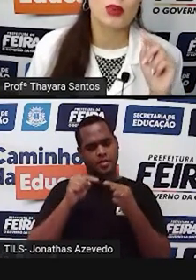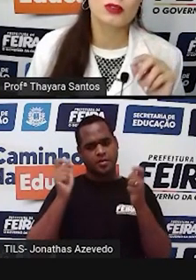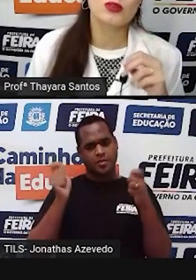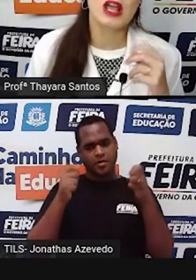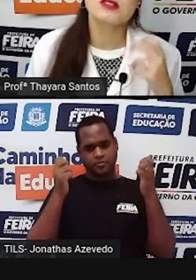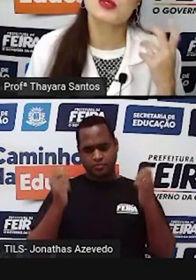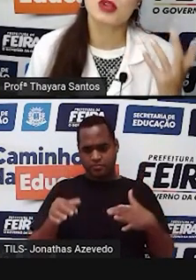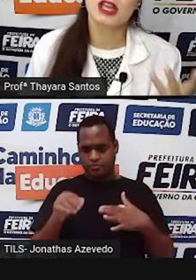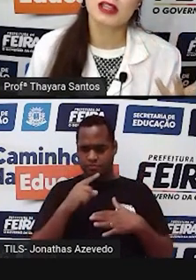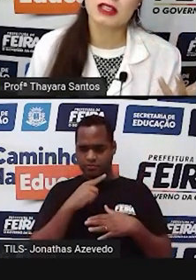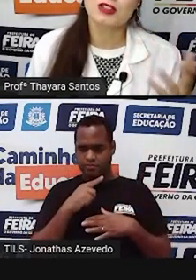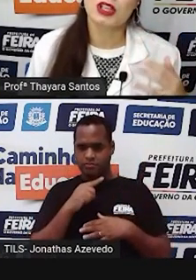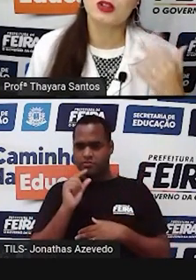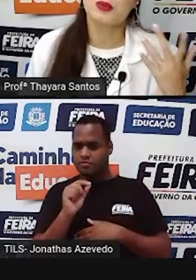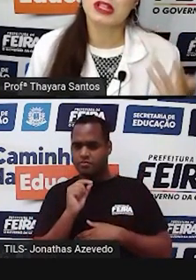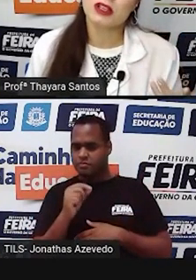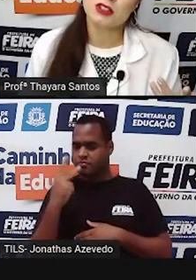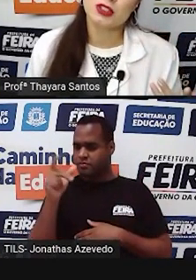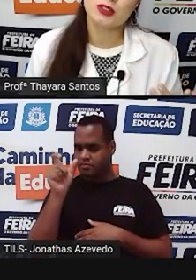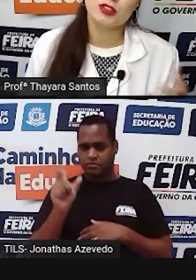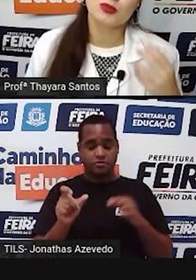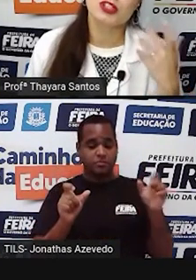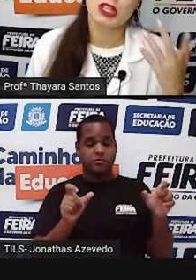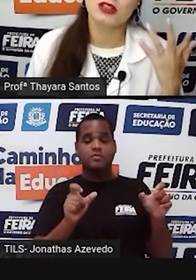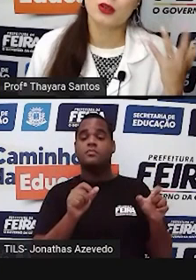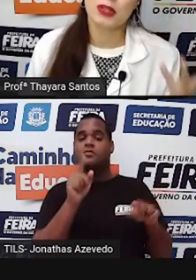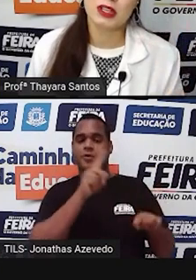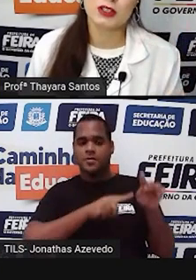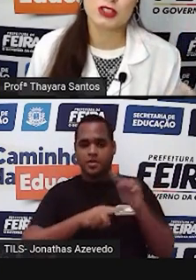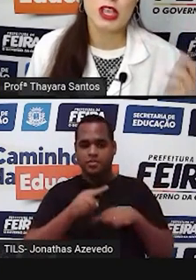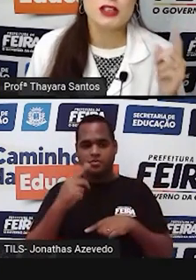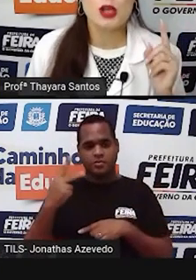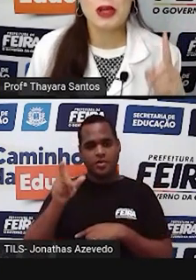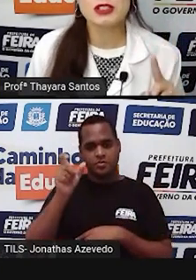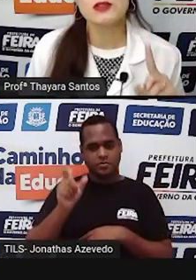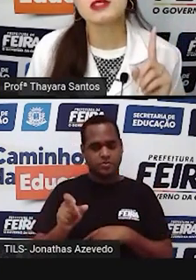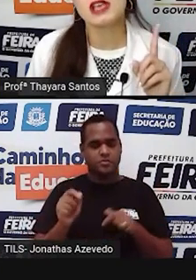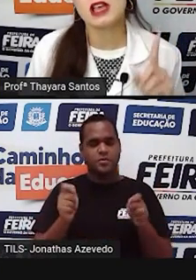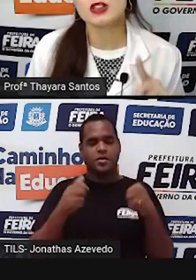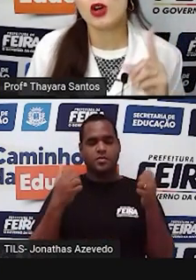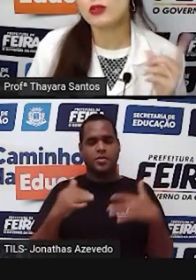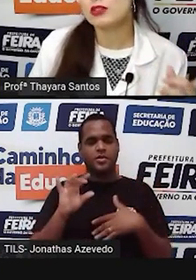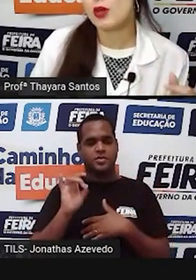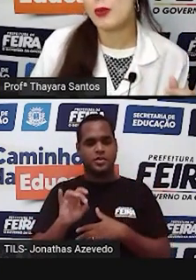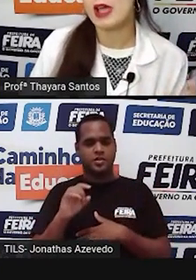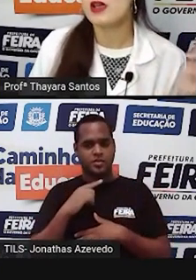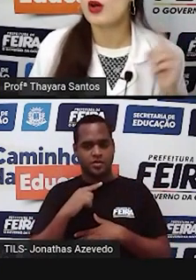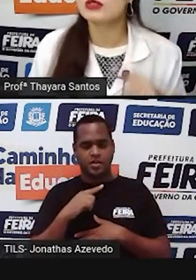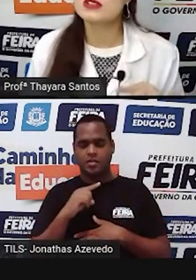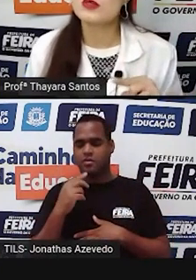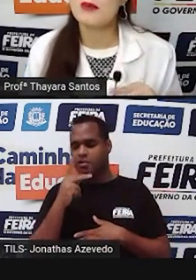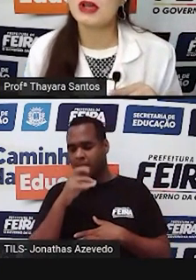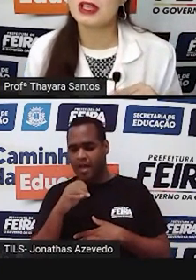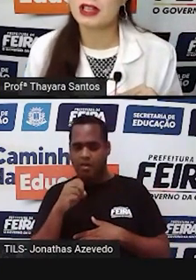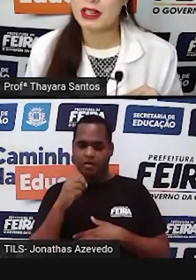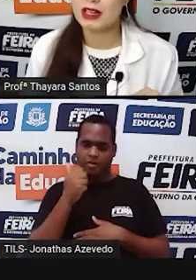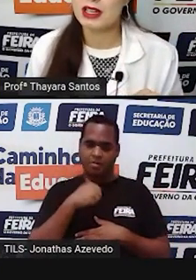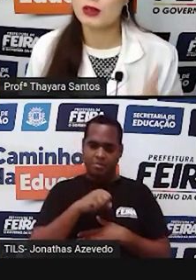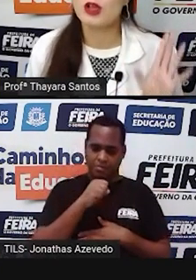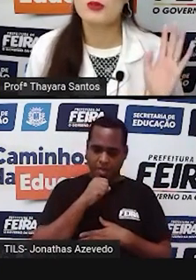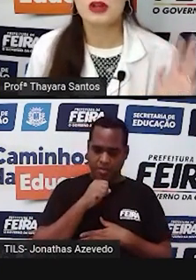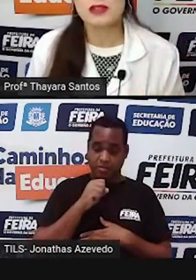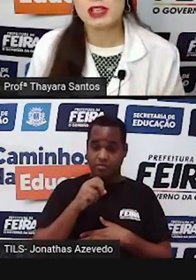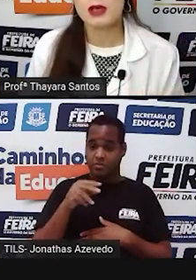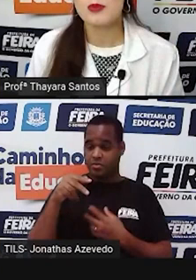no caso de uma característica dominante, de um gene dominante, só basta que você herde ou do seu pai ou da sua mãe aquele